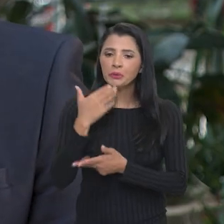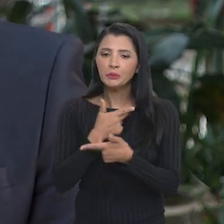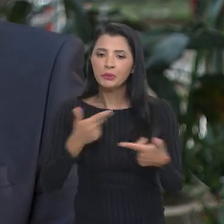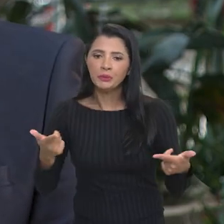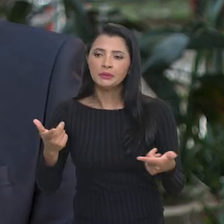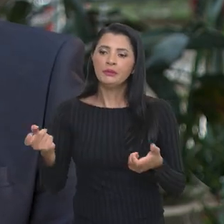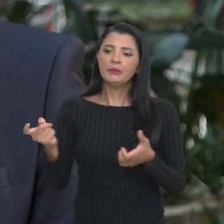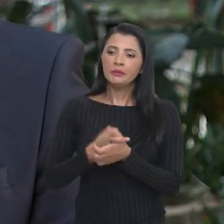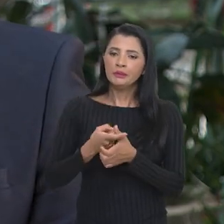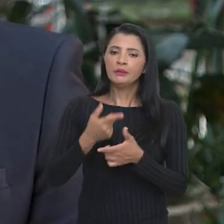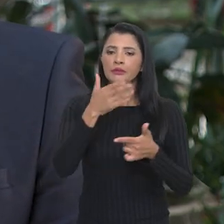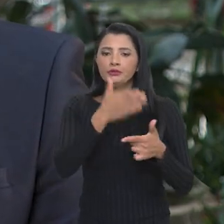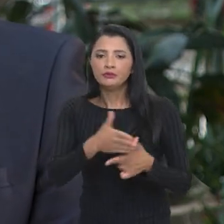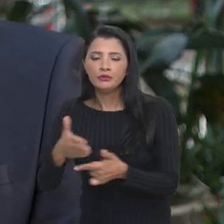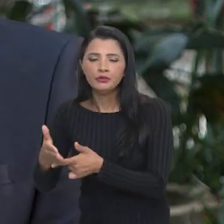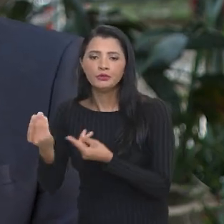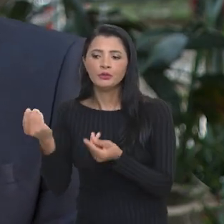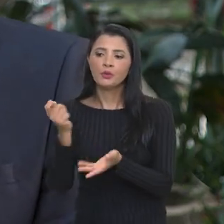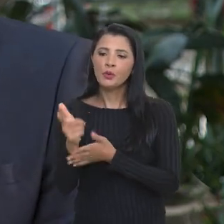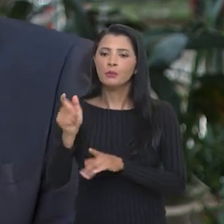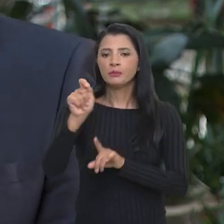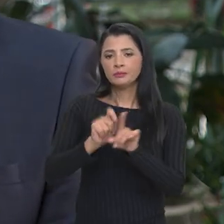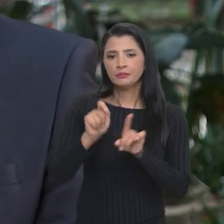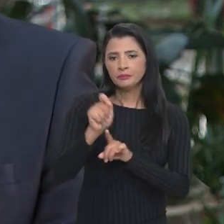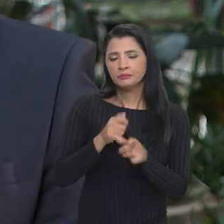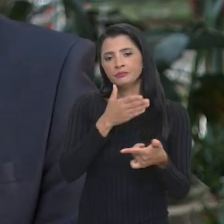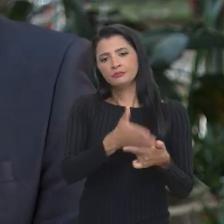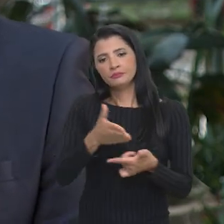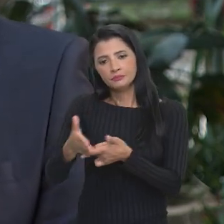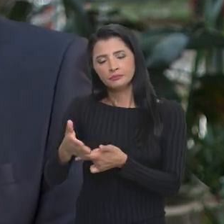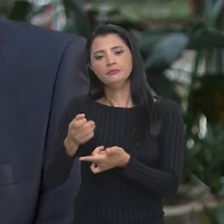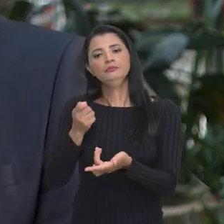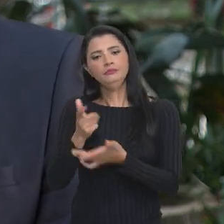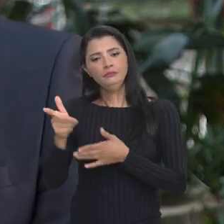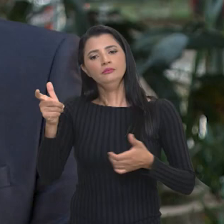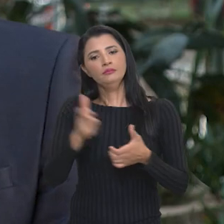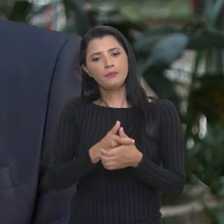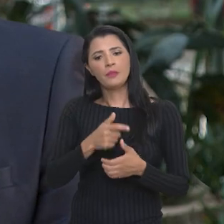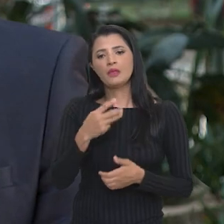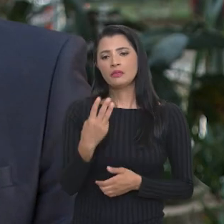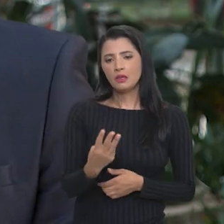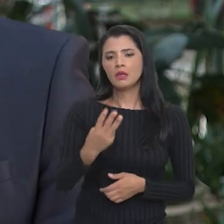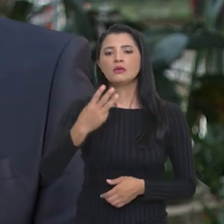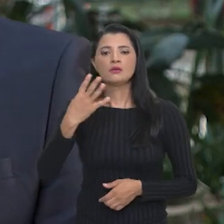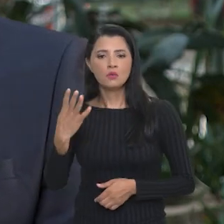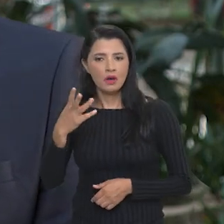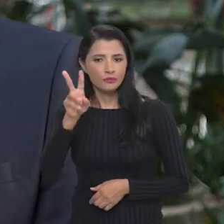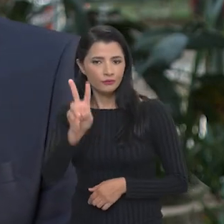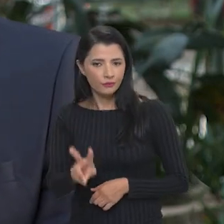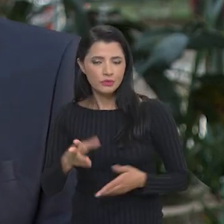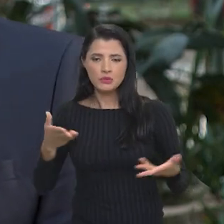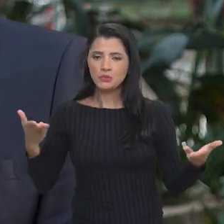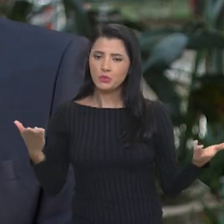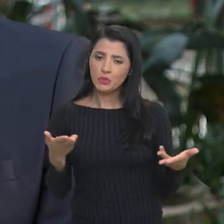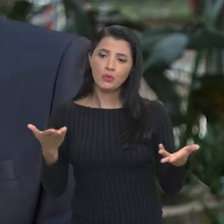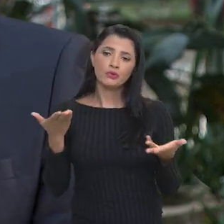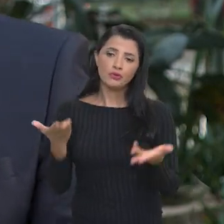financiando o que compra mensalmente em três a quatro vezes e hoje nós estamos nessa situação. Então, nós vamos